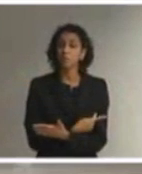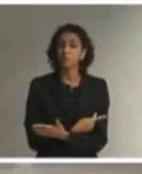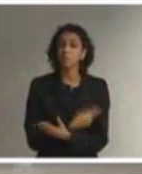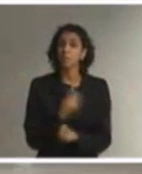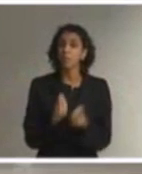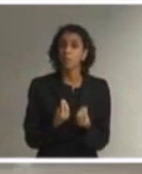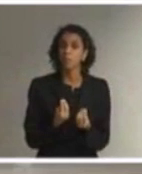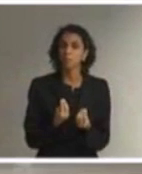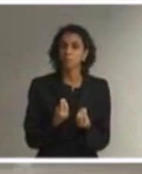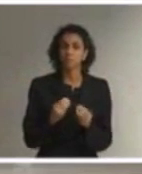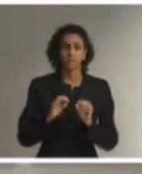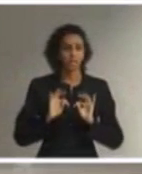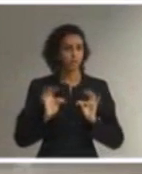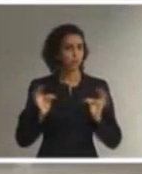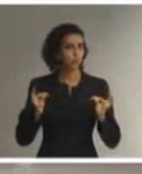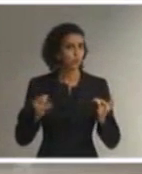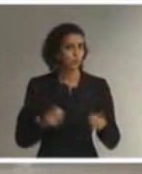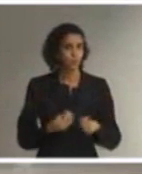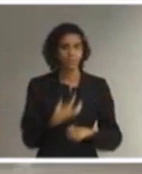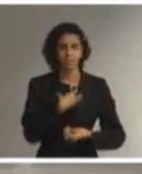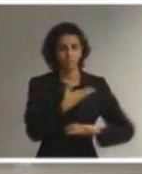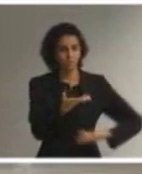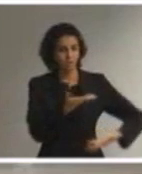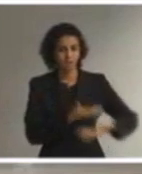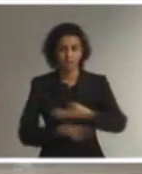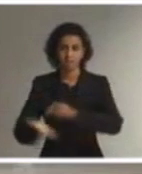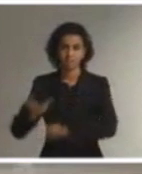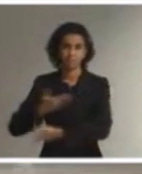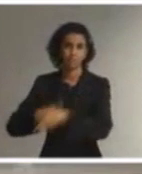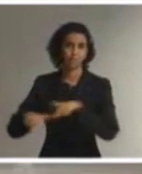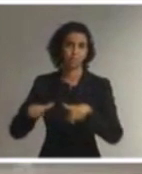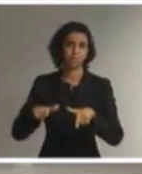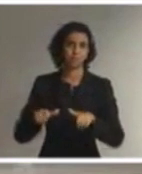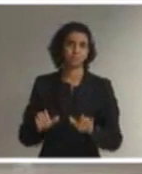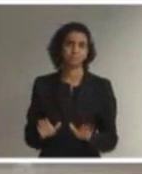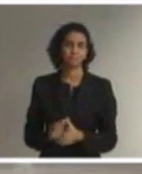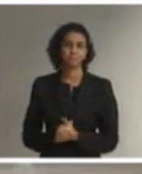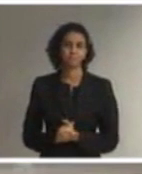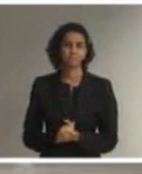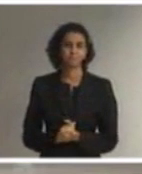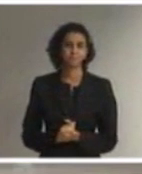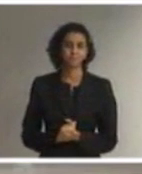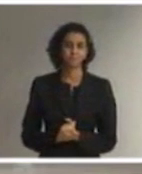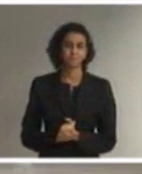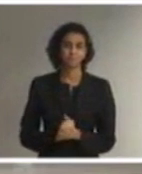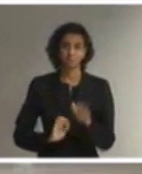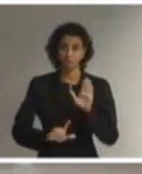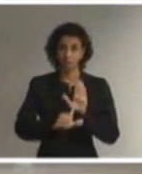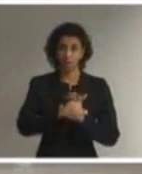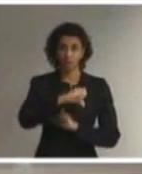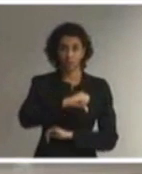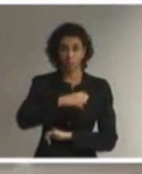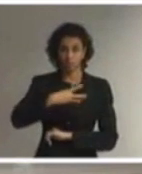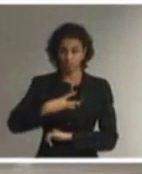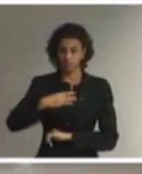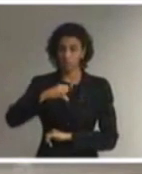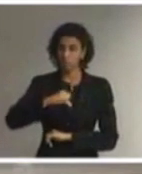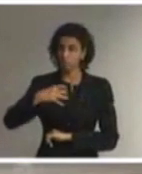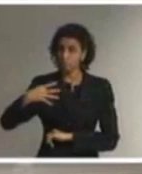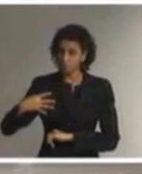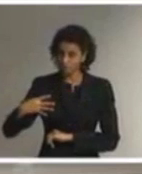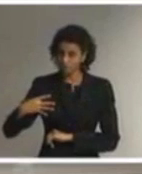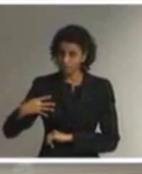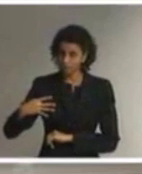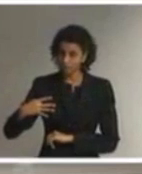em todas as relações de trabalho. Ou seja, a Lei 9.394,